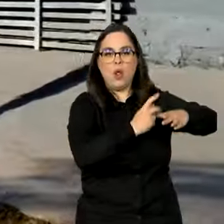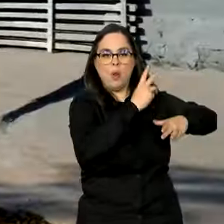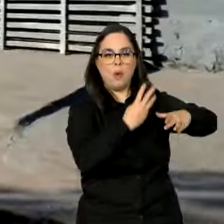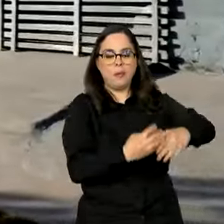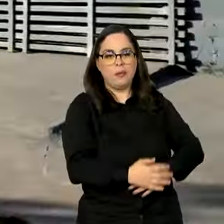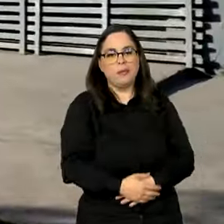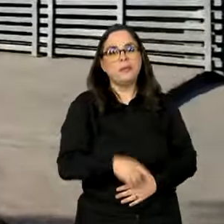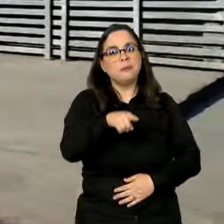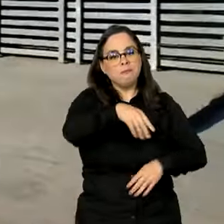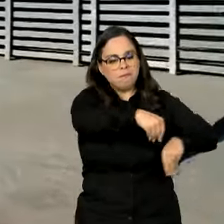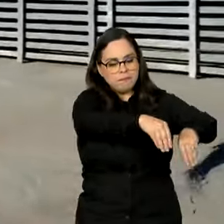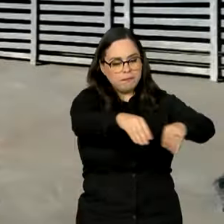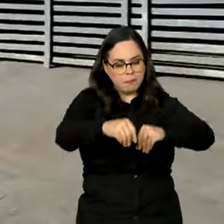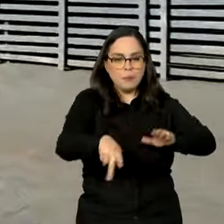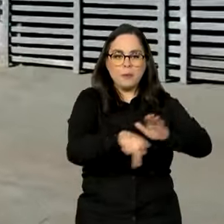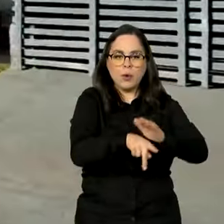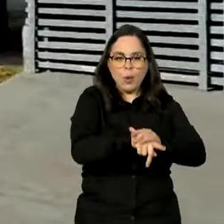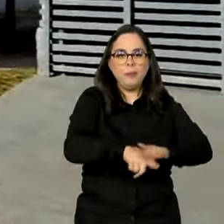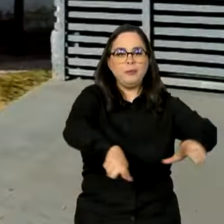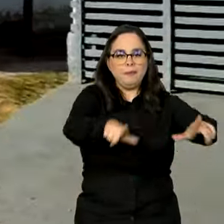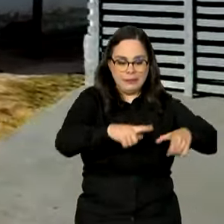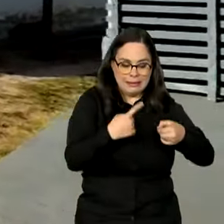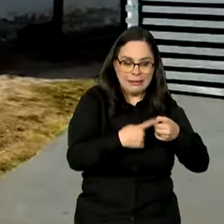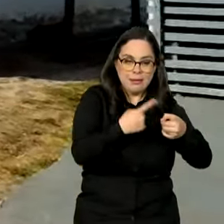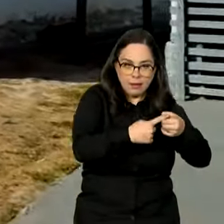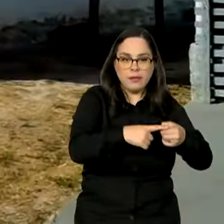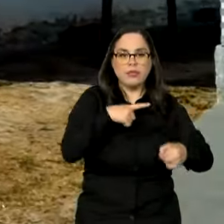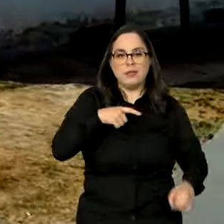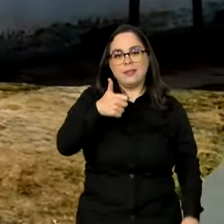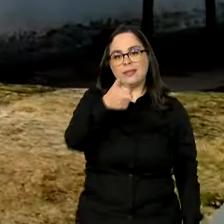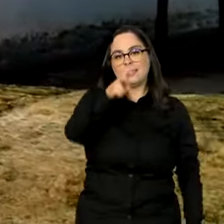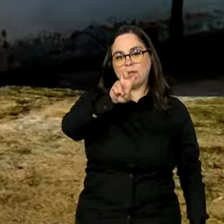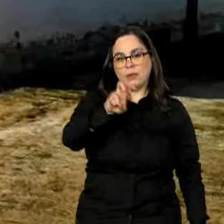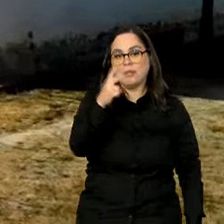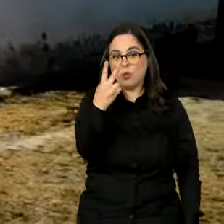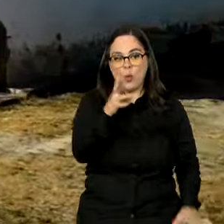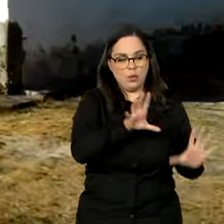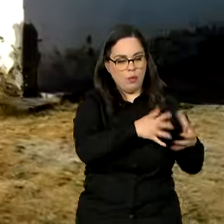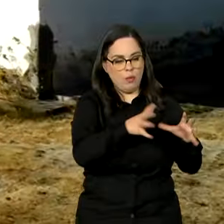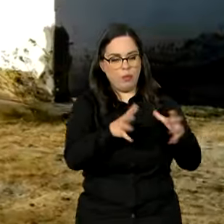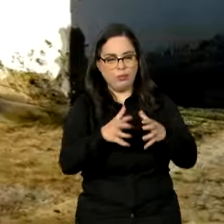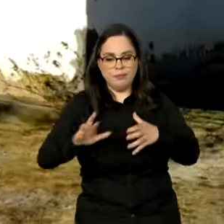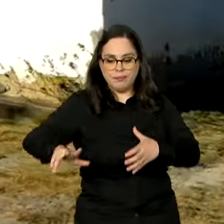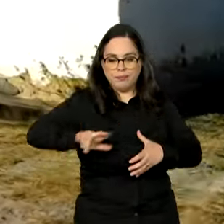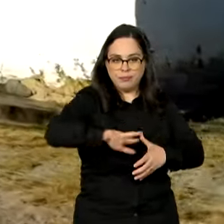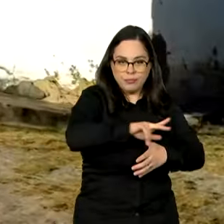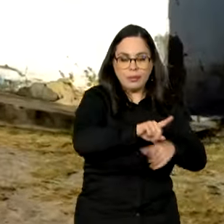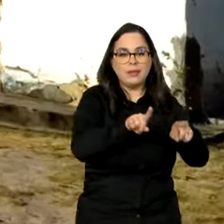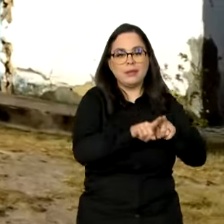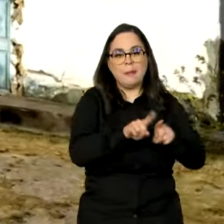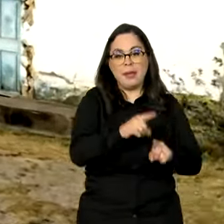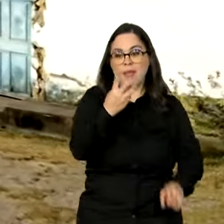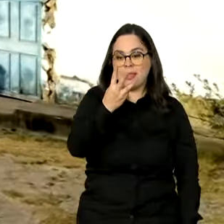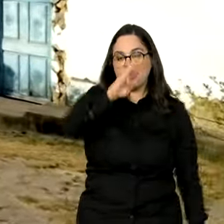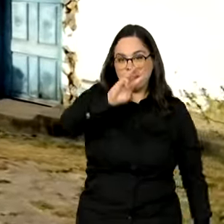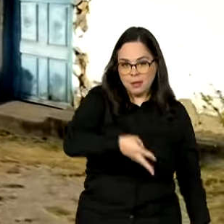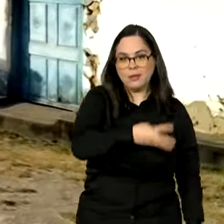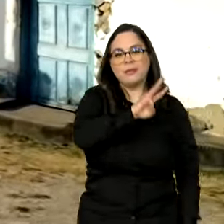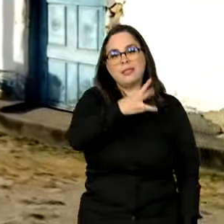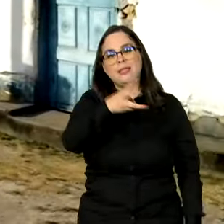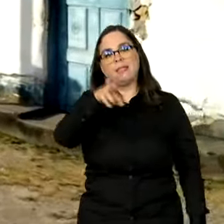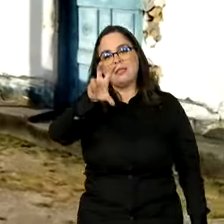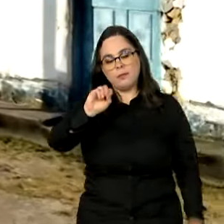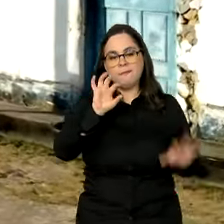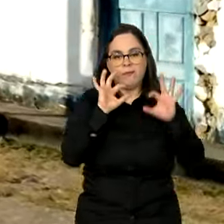O território quilombola de Alcântara tem 152 comunidades e cerca de 3.350